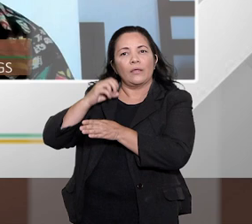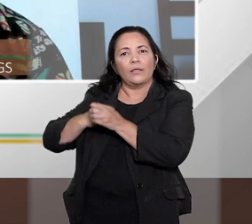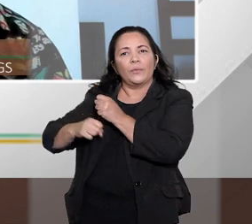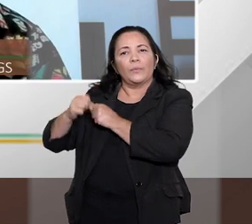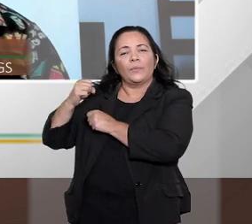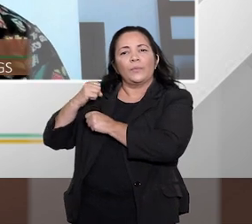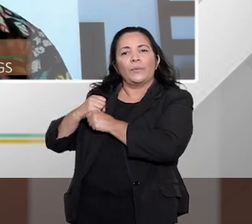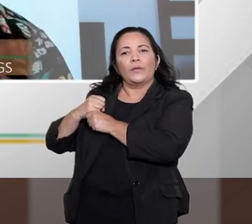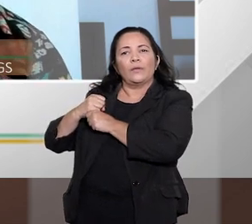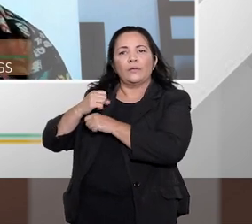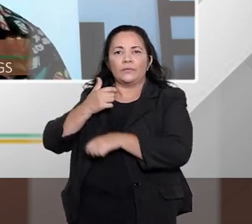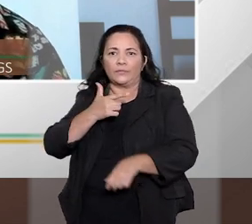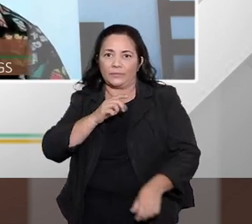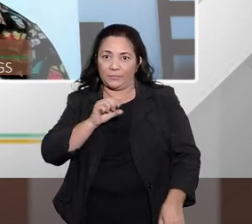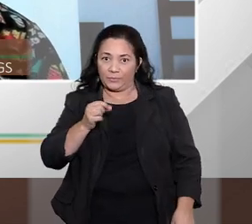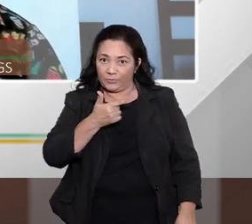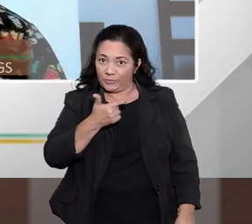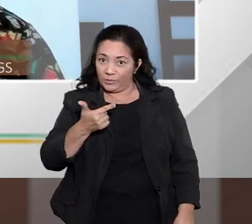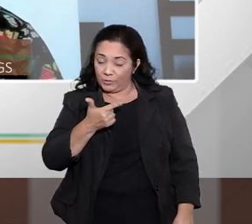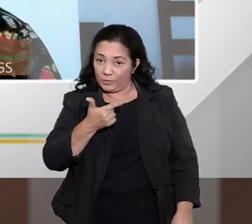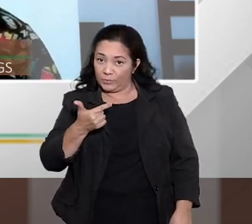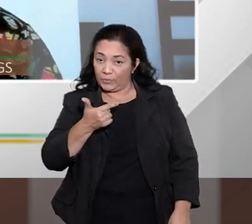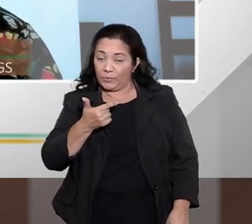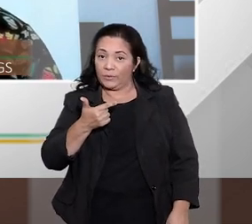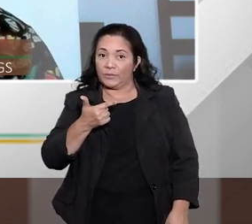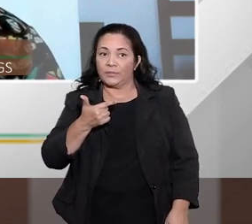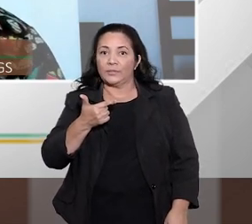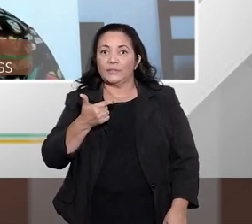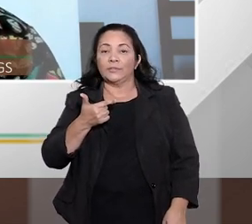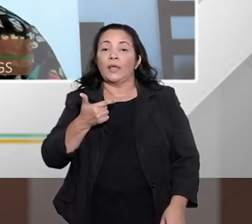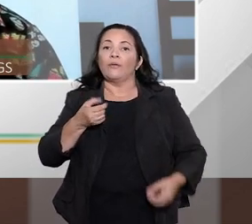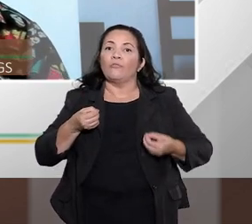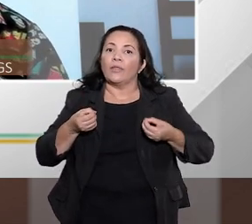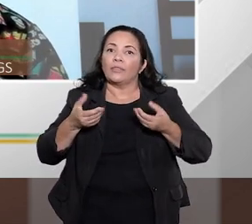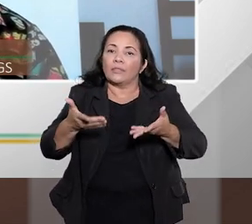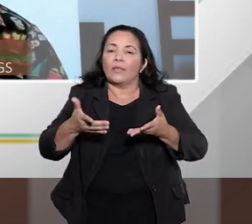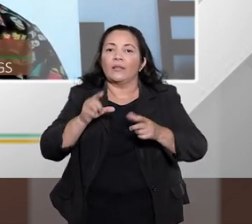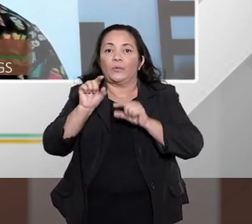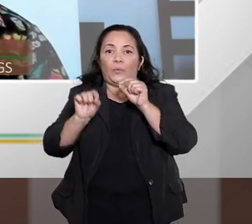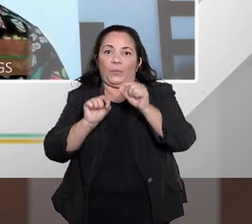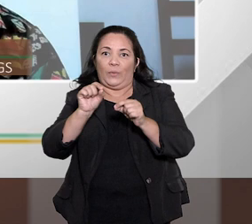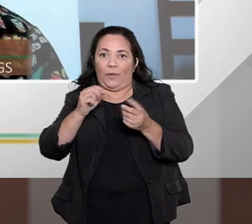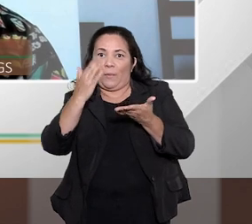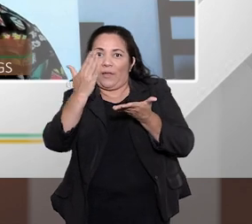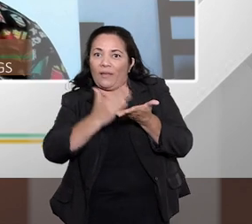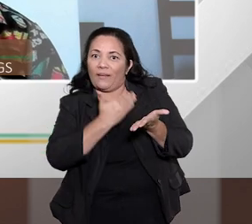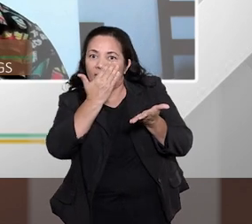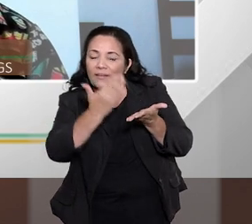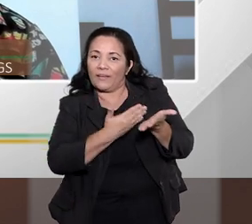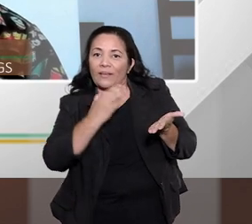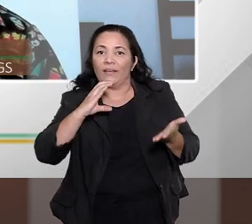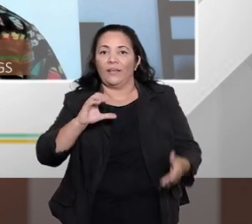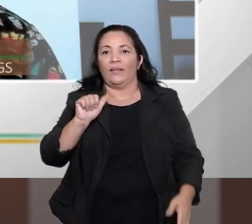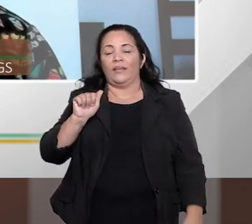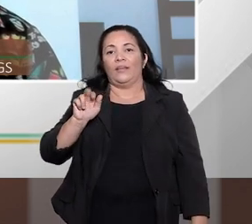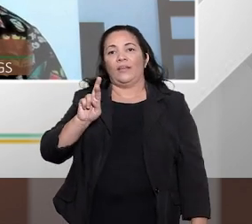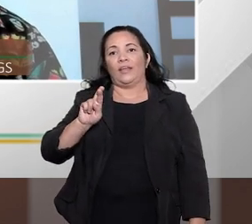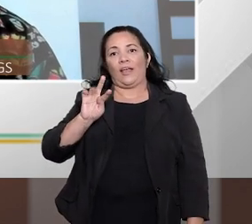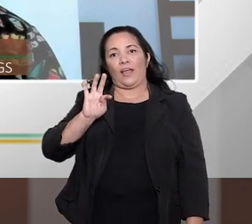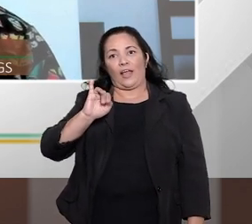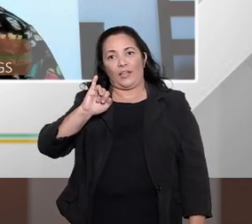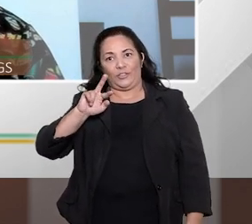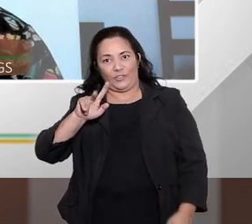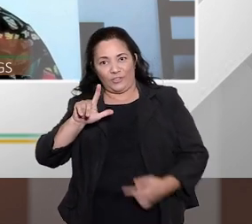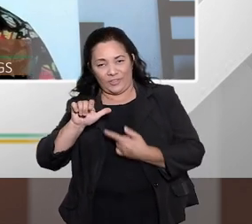2022 né ela foi acompanhada de uma cartilha e agora estamos analisando